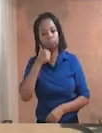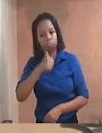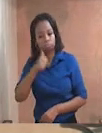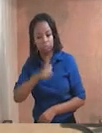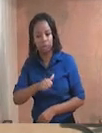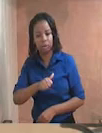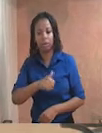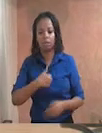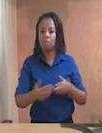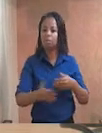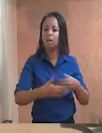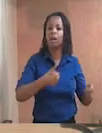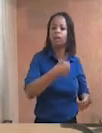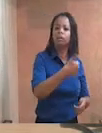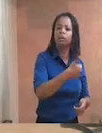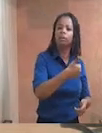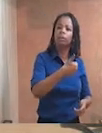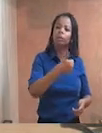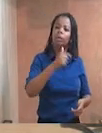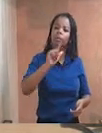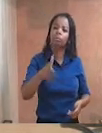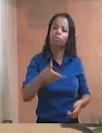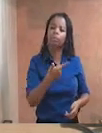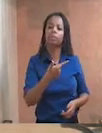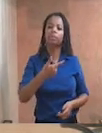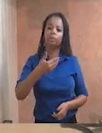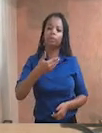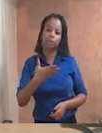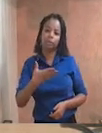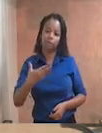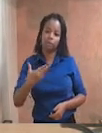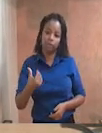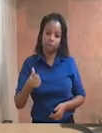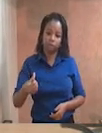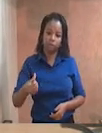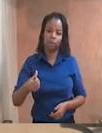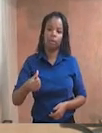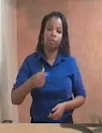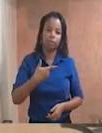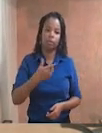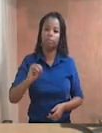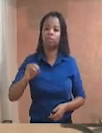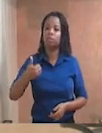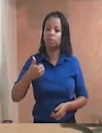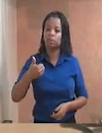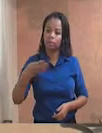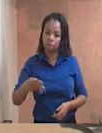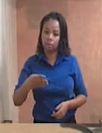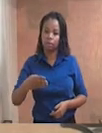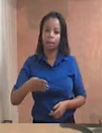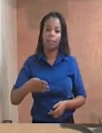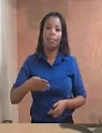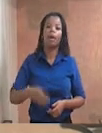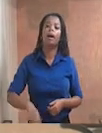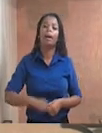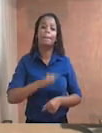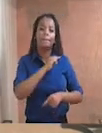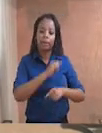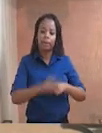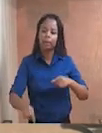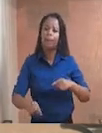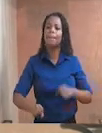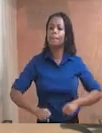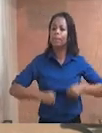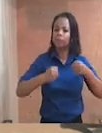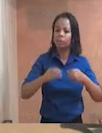.962 de 2014. Artigo 24. A perda e a suspensão do poder